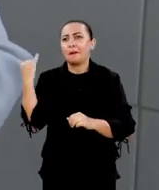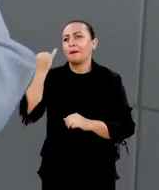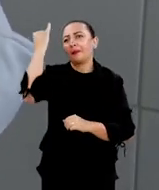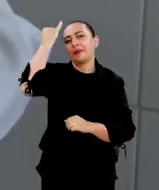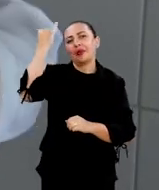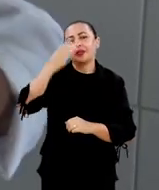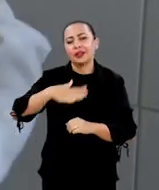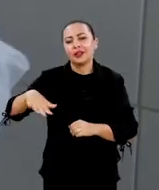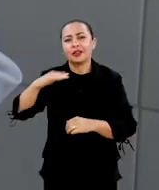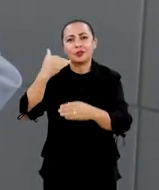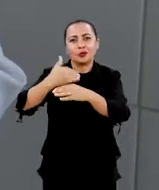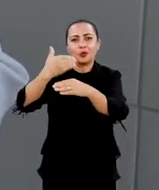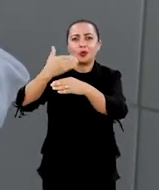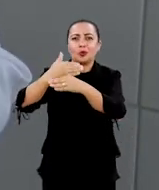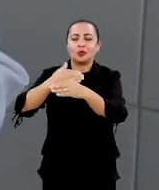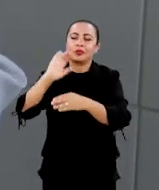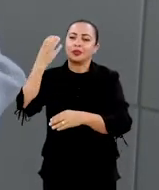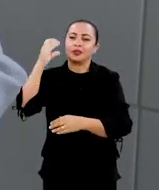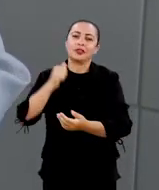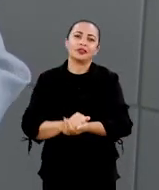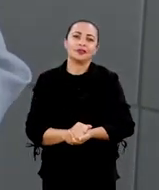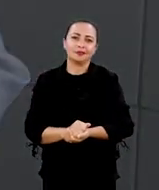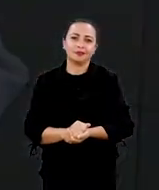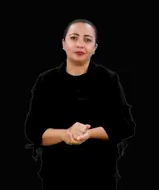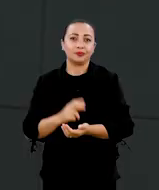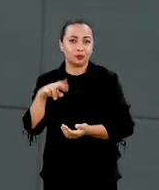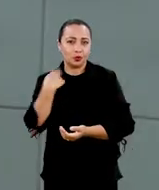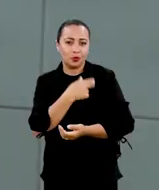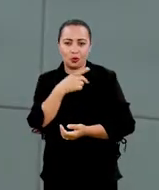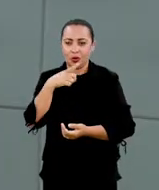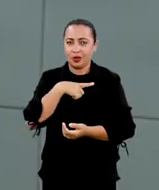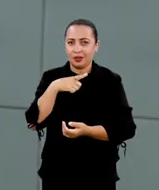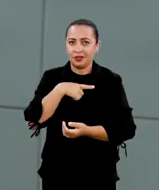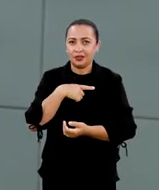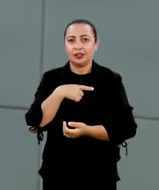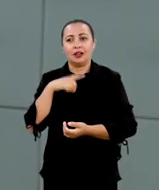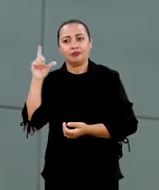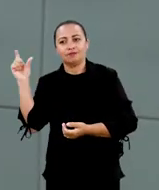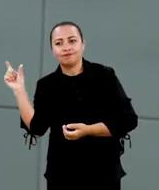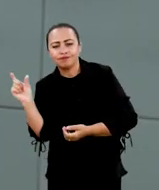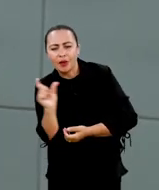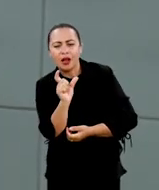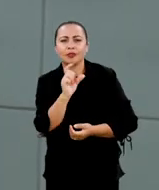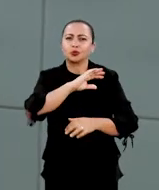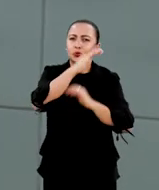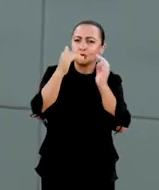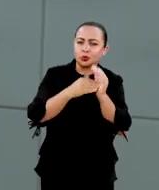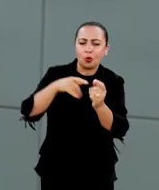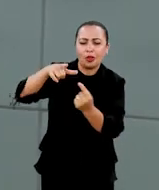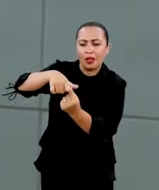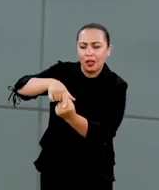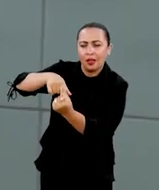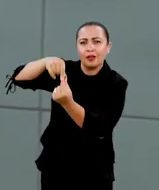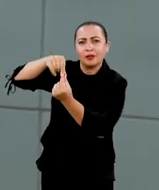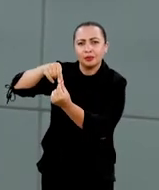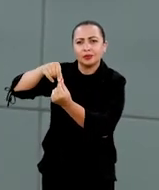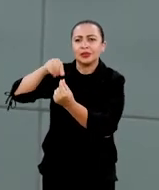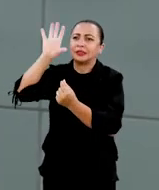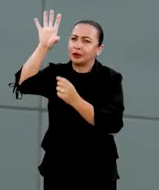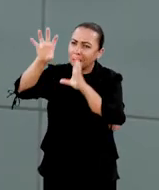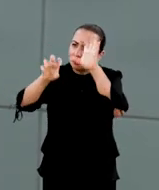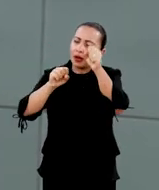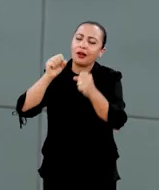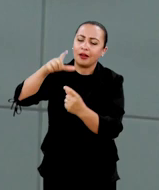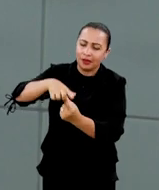que é importante nessa construção da ciência. A gente tem a parte toda da amêndoa, quem